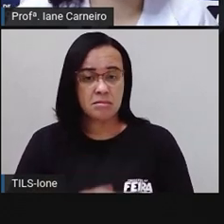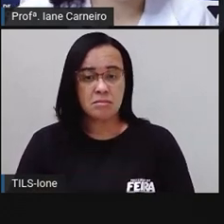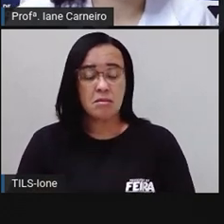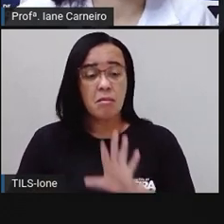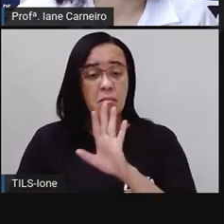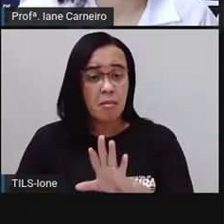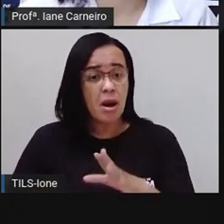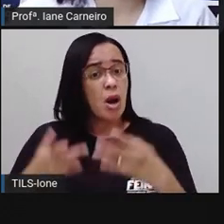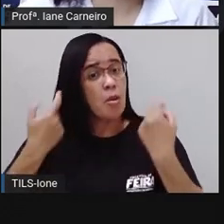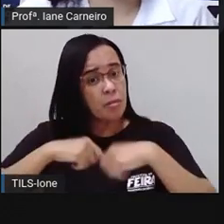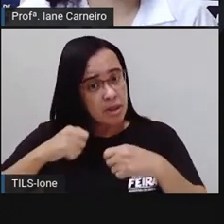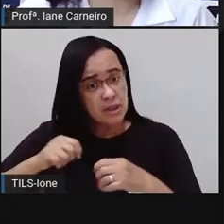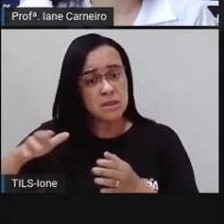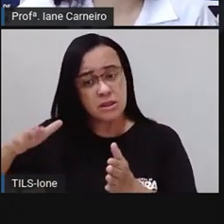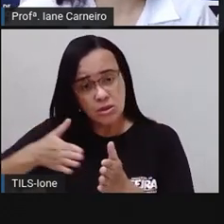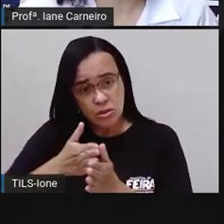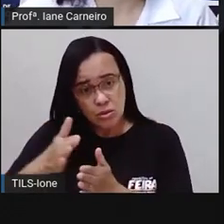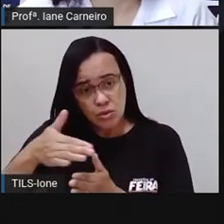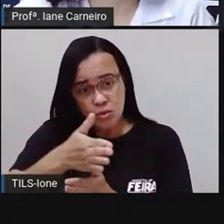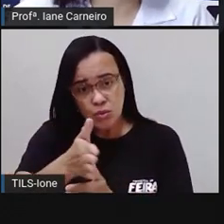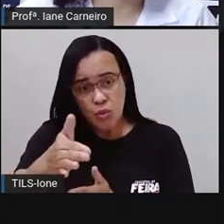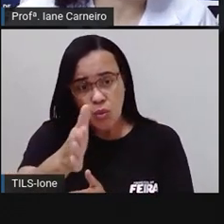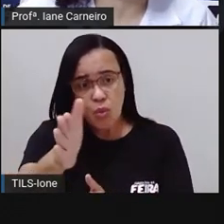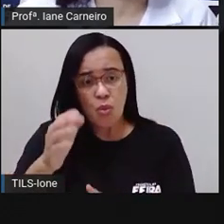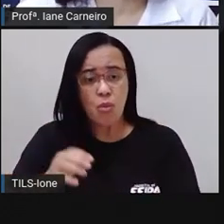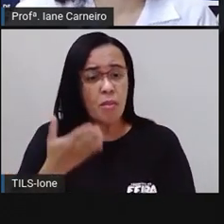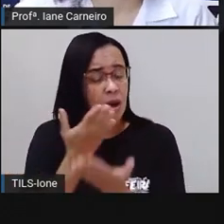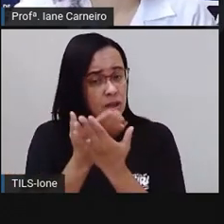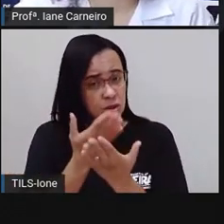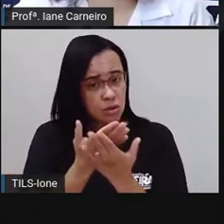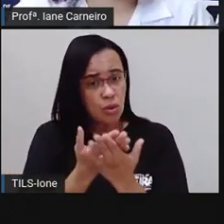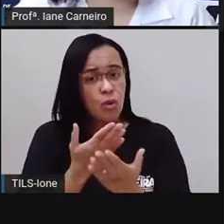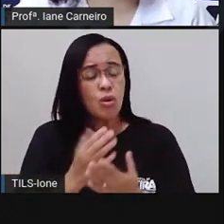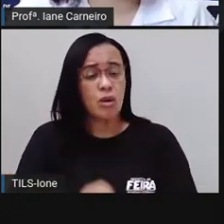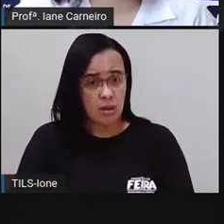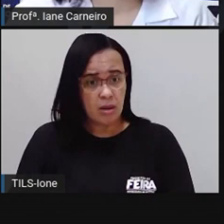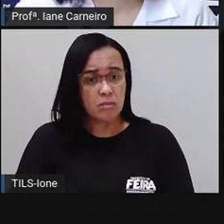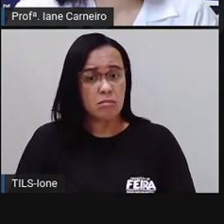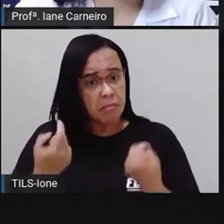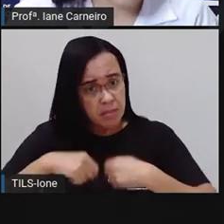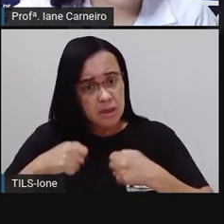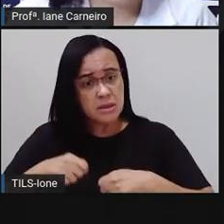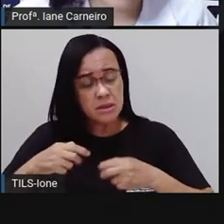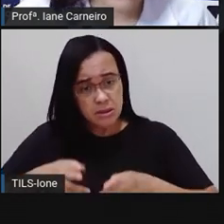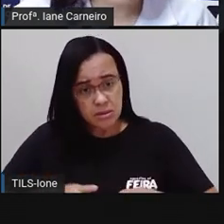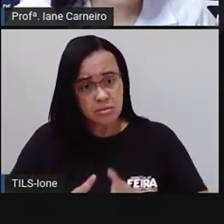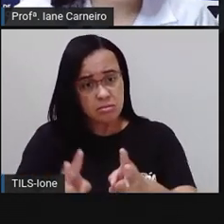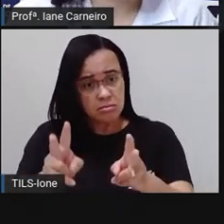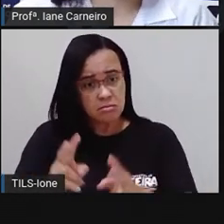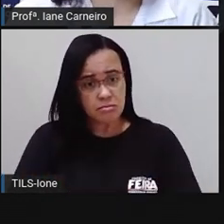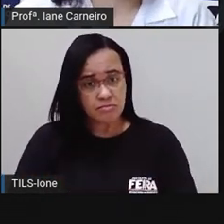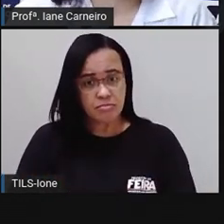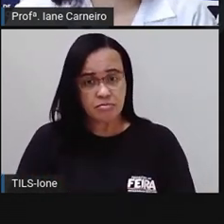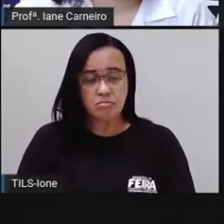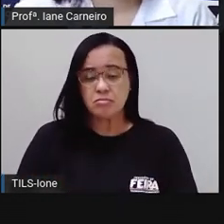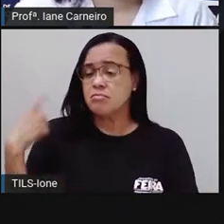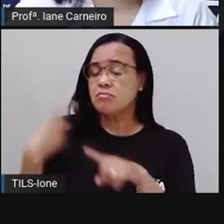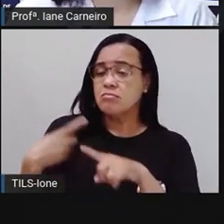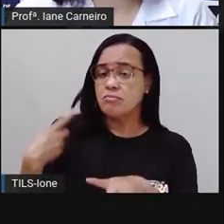ir à escola, disse Theo. Por quê? Perguntou o Duende. Para ficar inteligente.